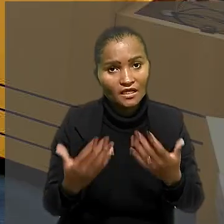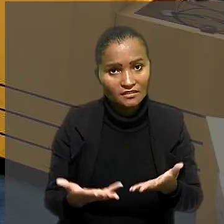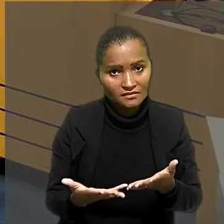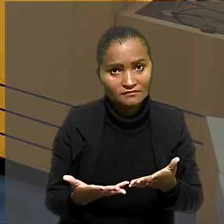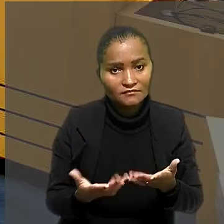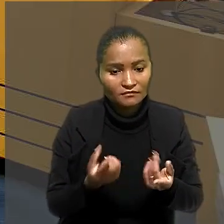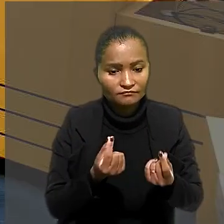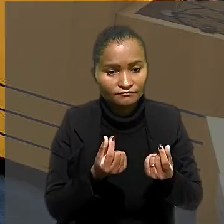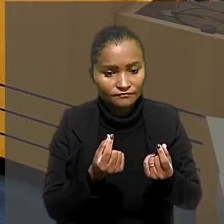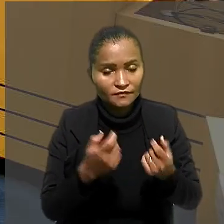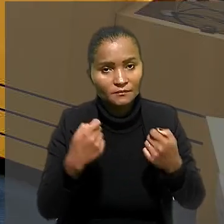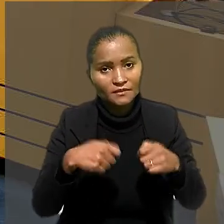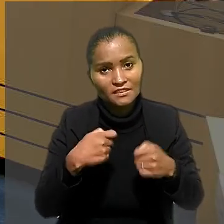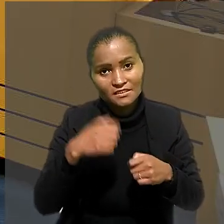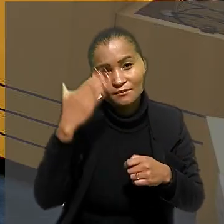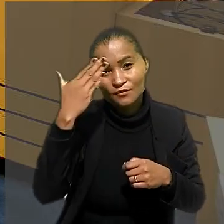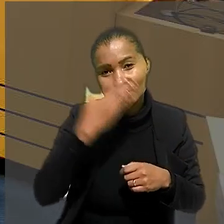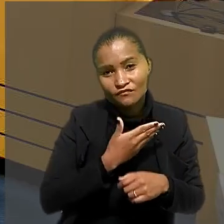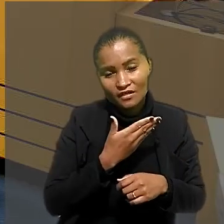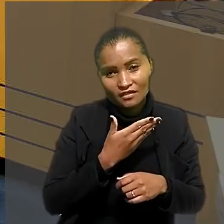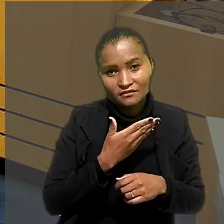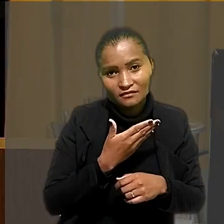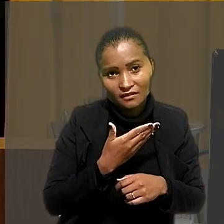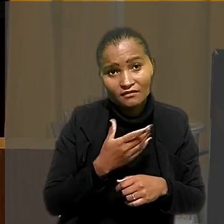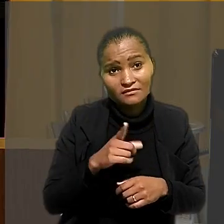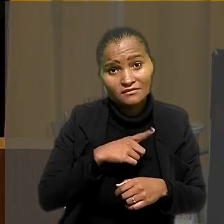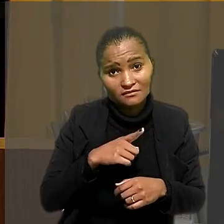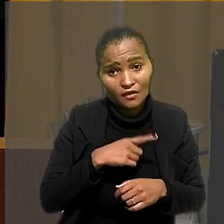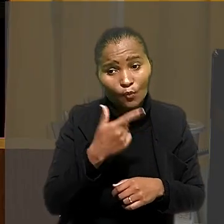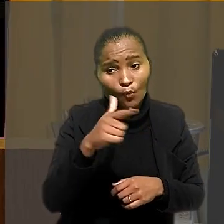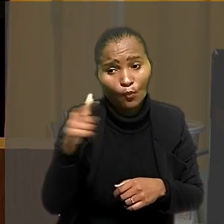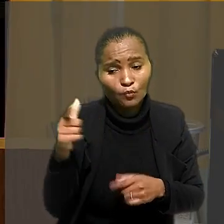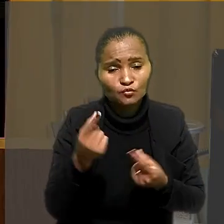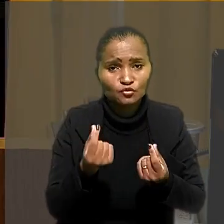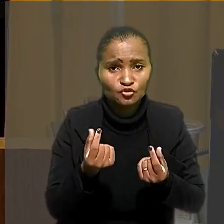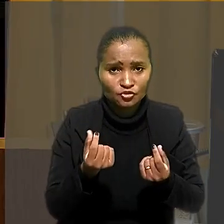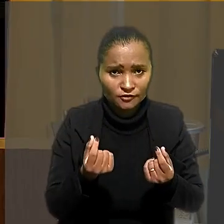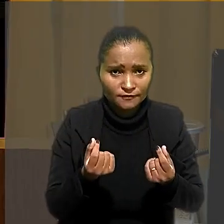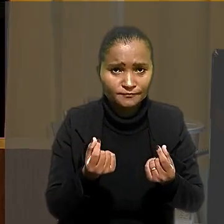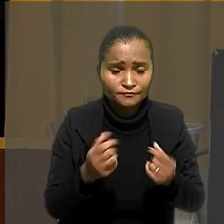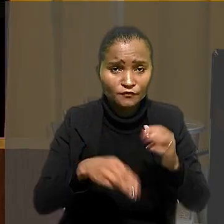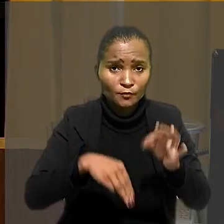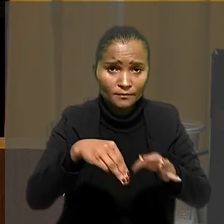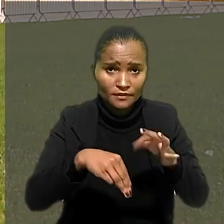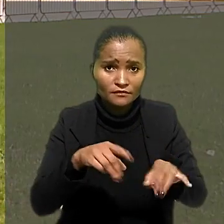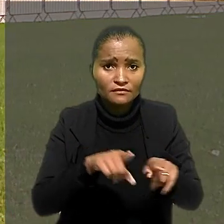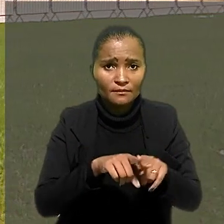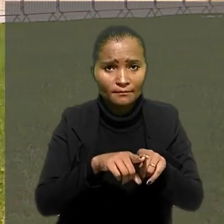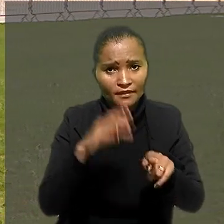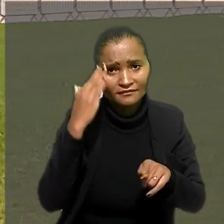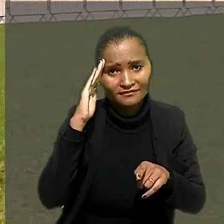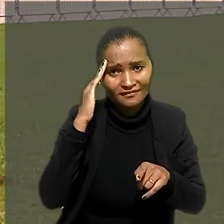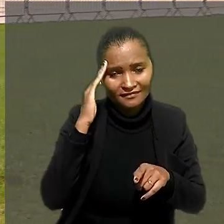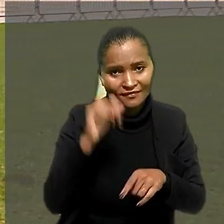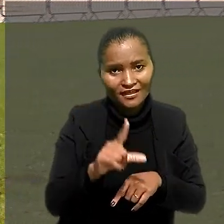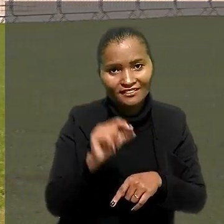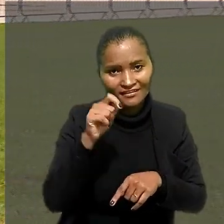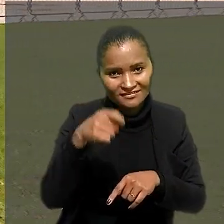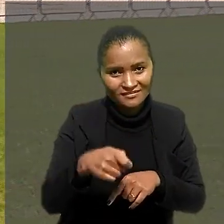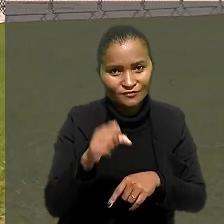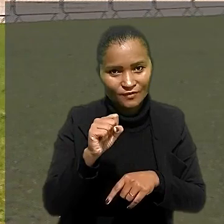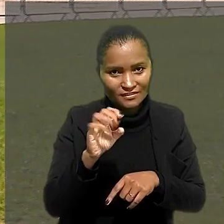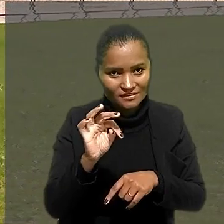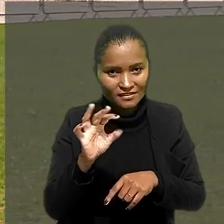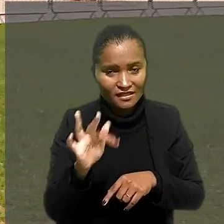financeira deve ser provada por meio da existência de outros recursos. O ministro também levou em conta a decisão do Supremo Tribunal Federal,